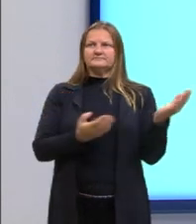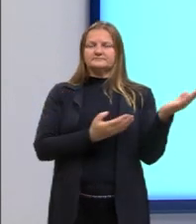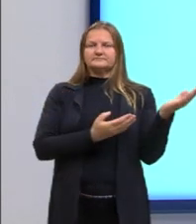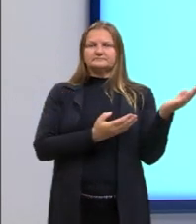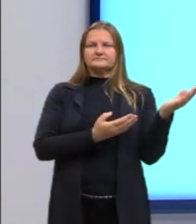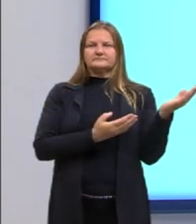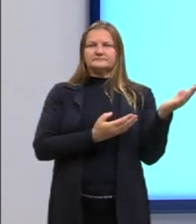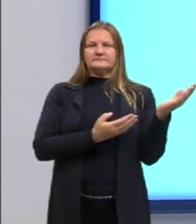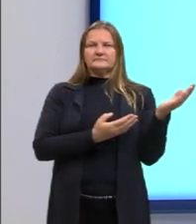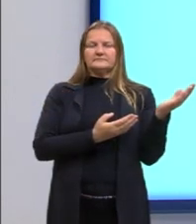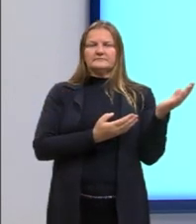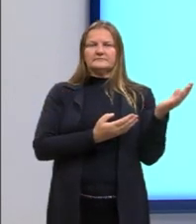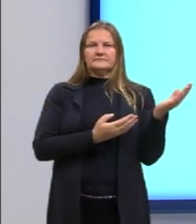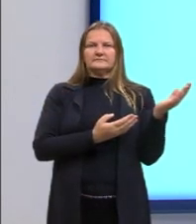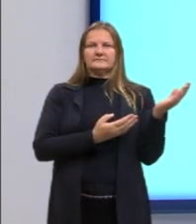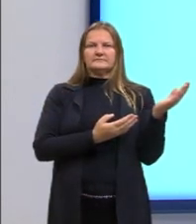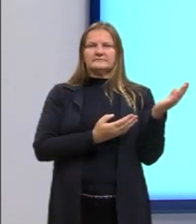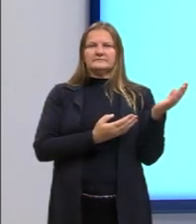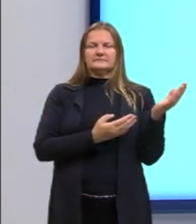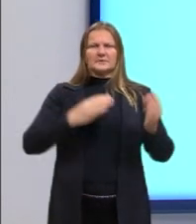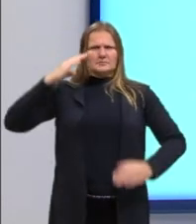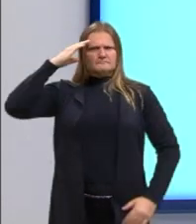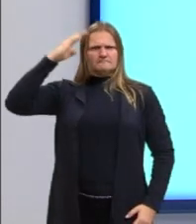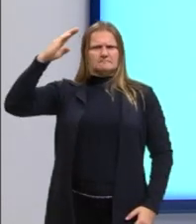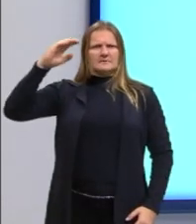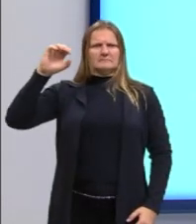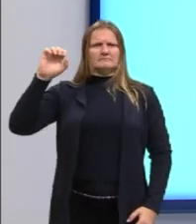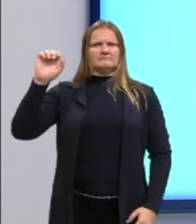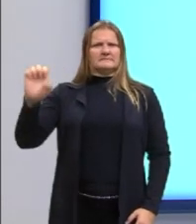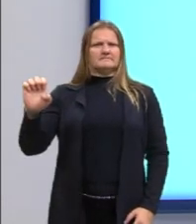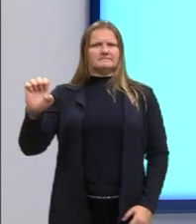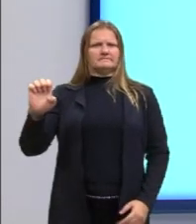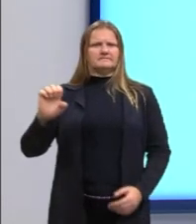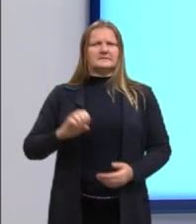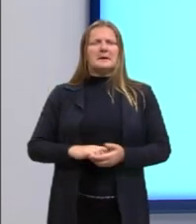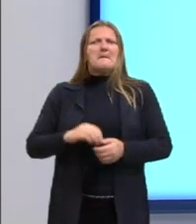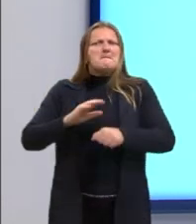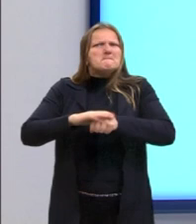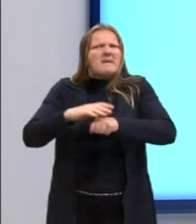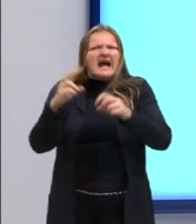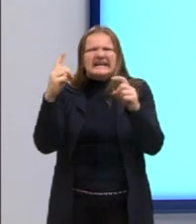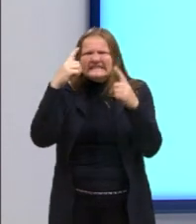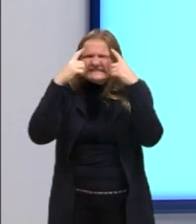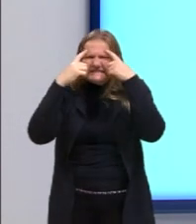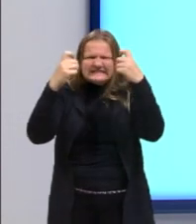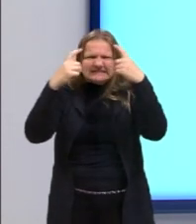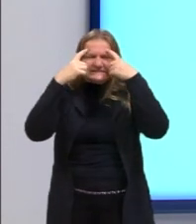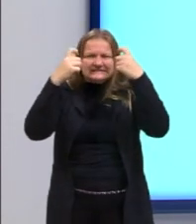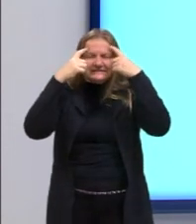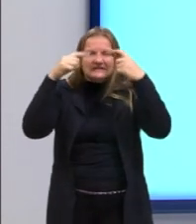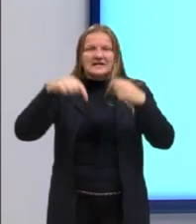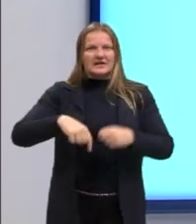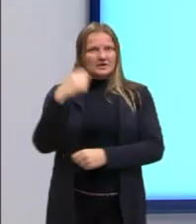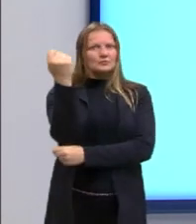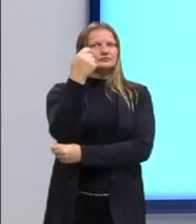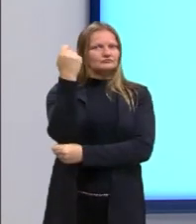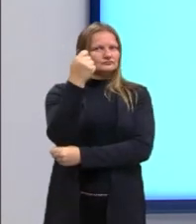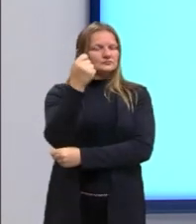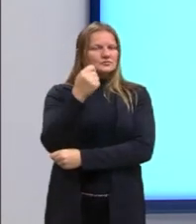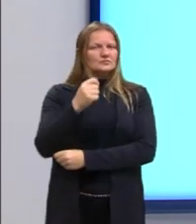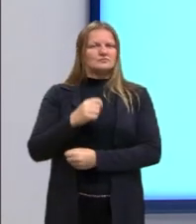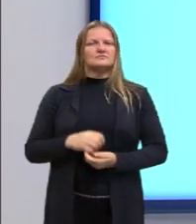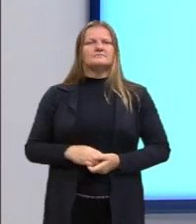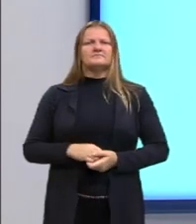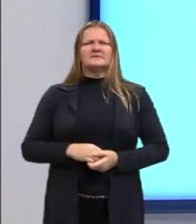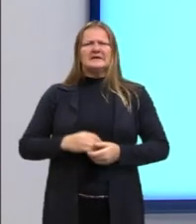O Garrastazu Médici, gaúcho, foi considerado o ditador mais violento, que teve o pior momento de repressão,